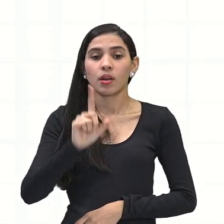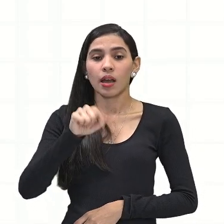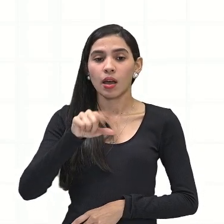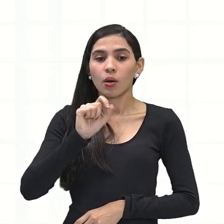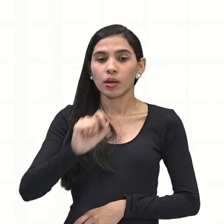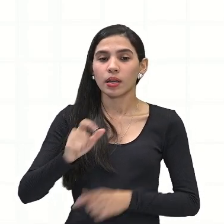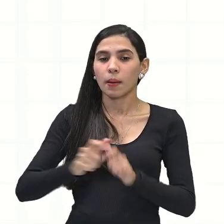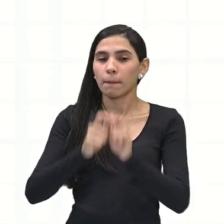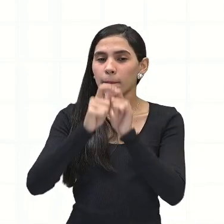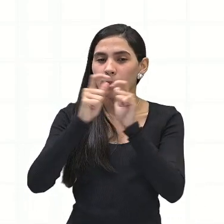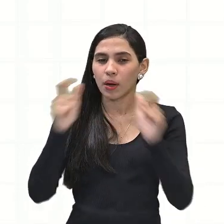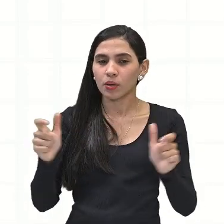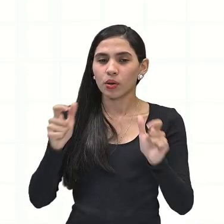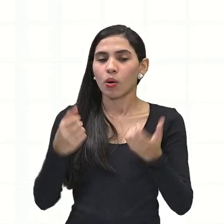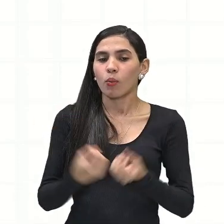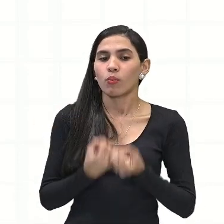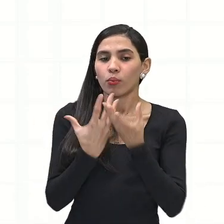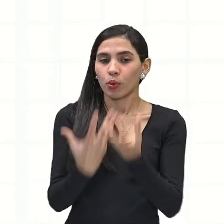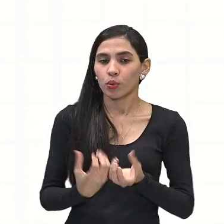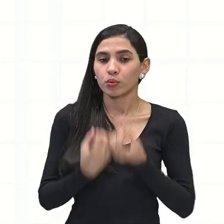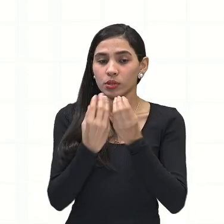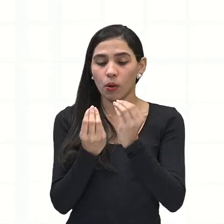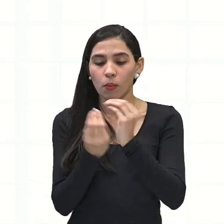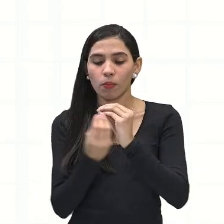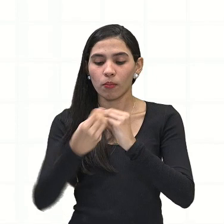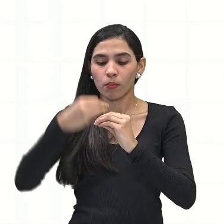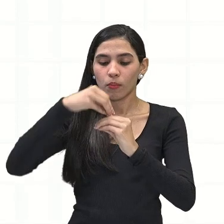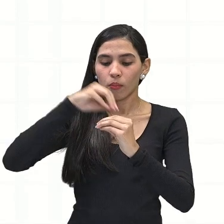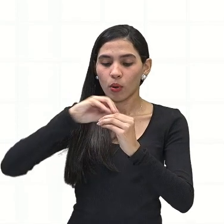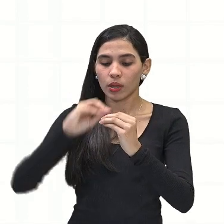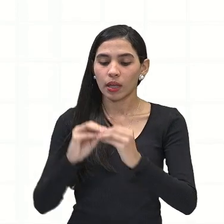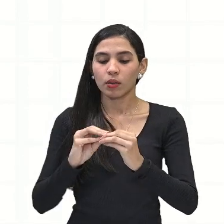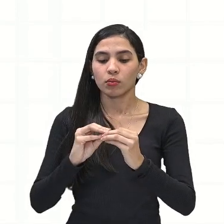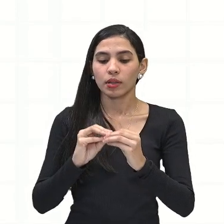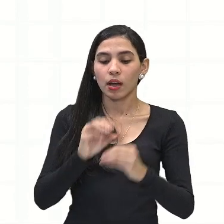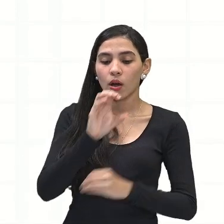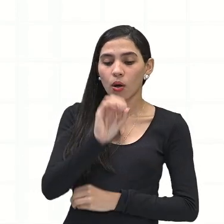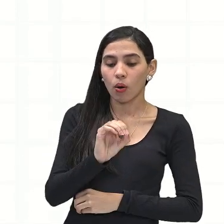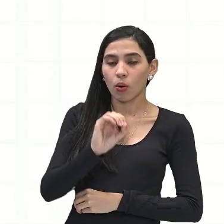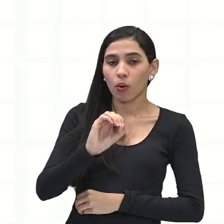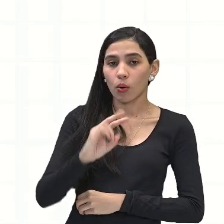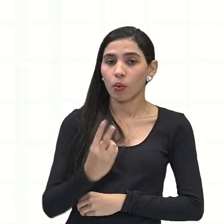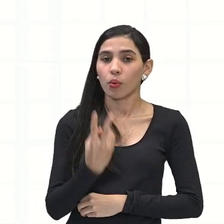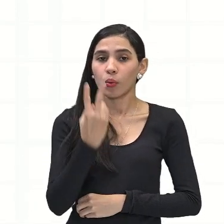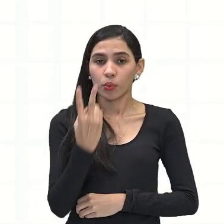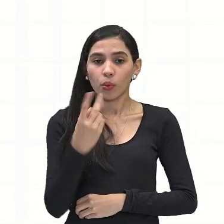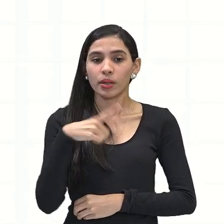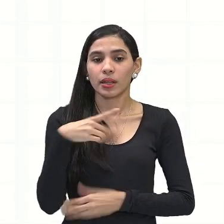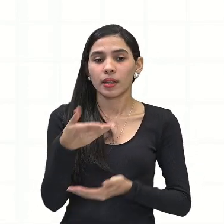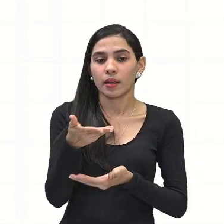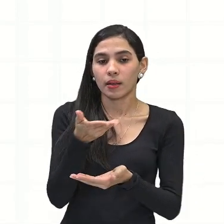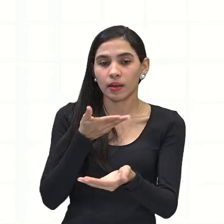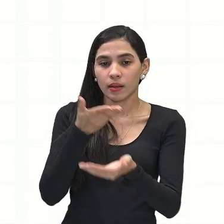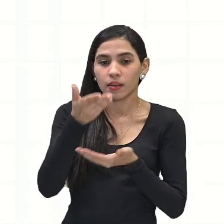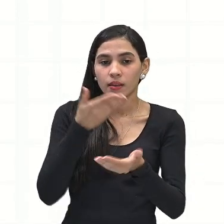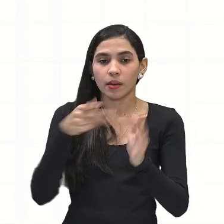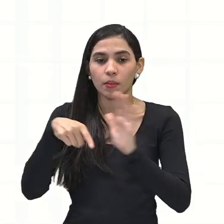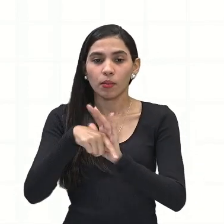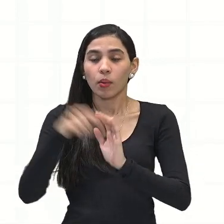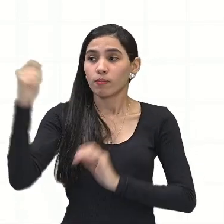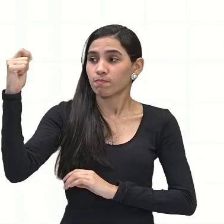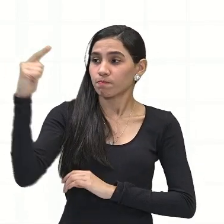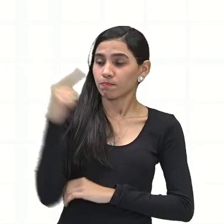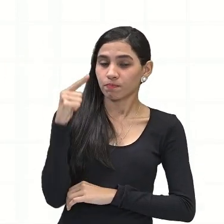moléculas de oxigênio interagem com a radiação ultravioleta emitida pelo Sol.